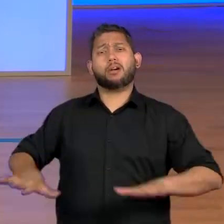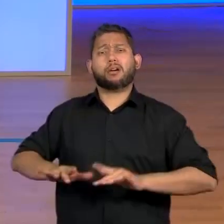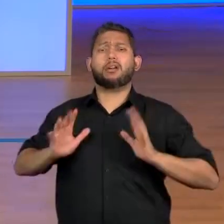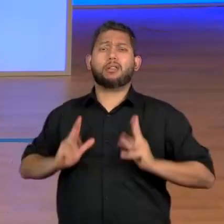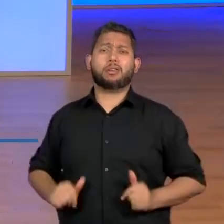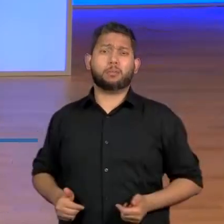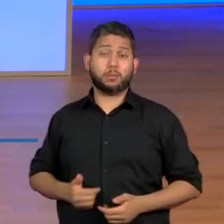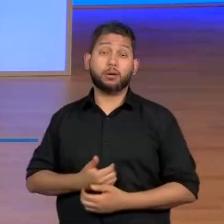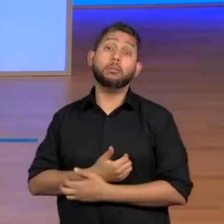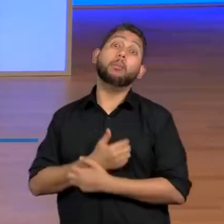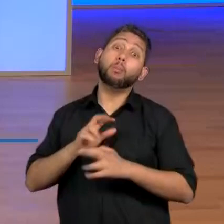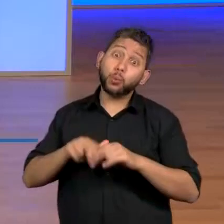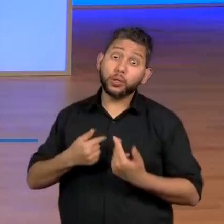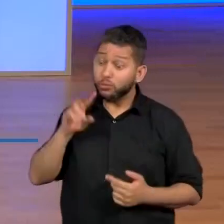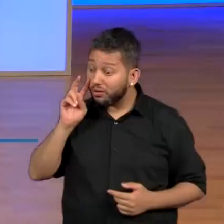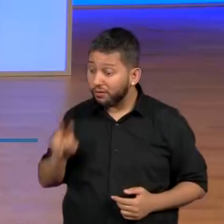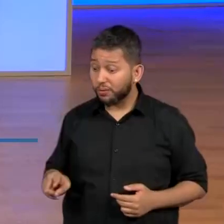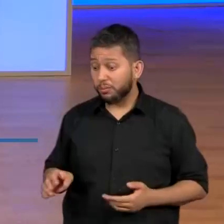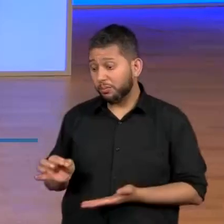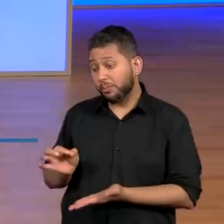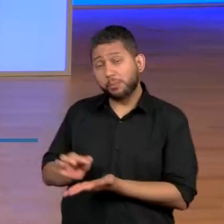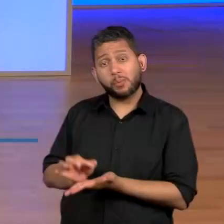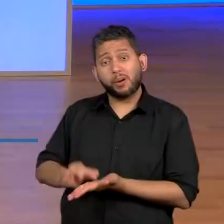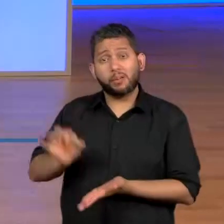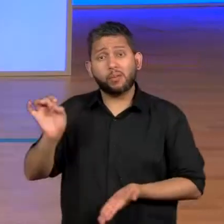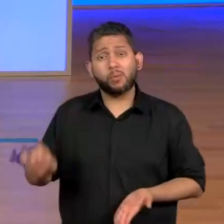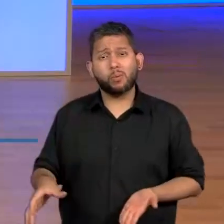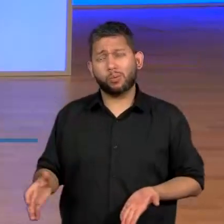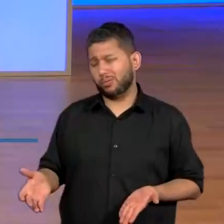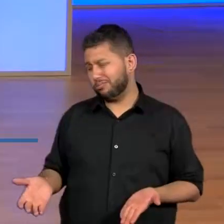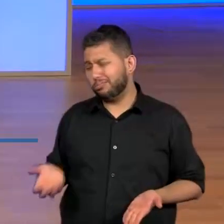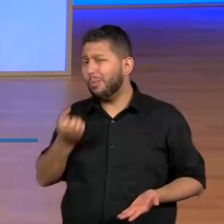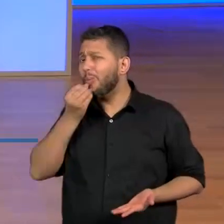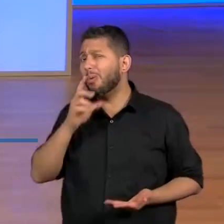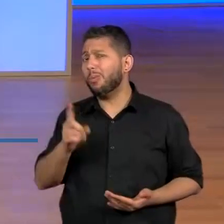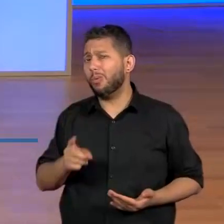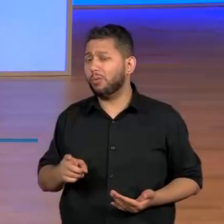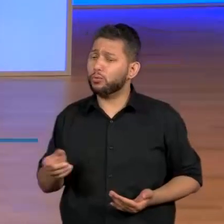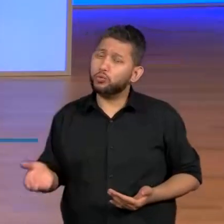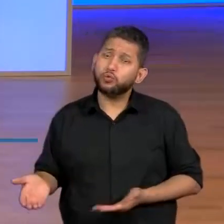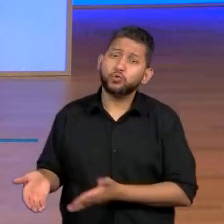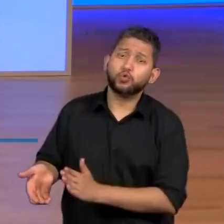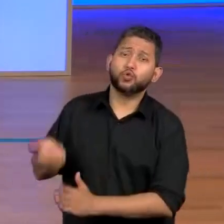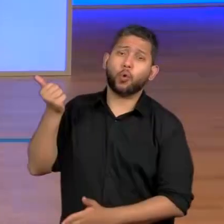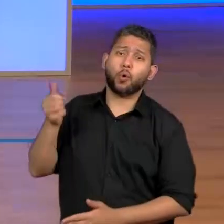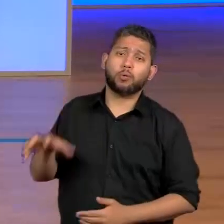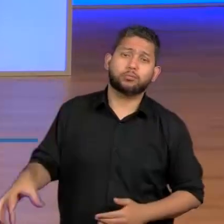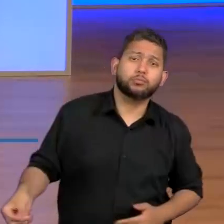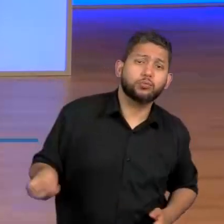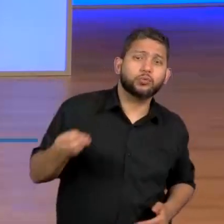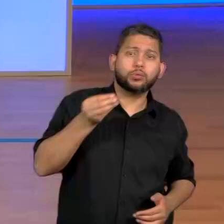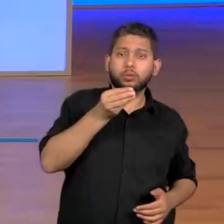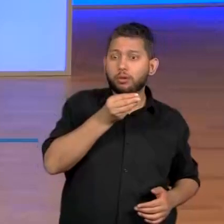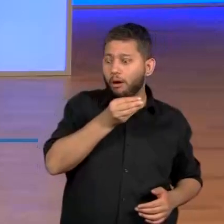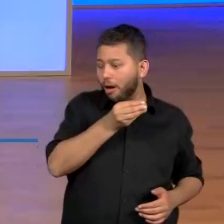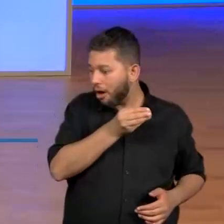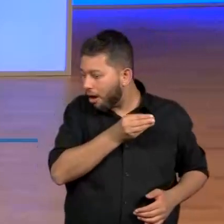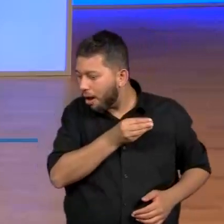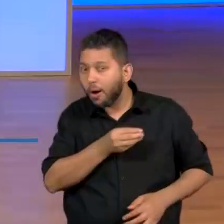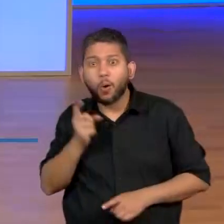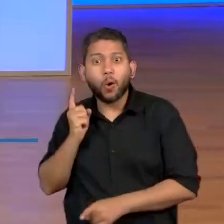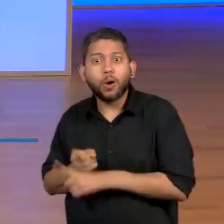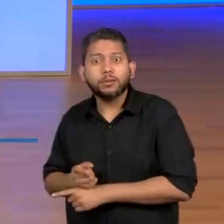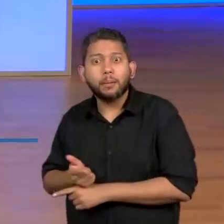ali mais limpinho. E por mais que a moeda não seja um lixo, não é o lugar de estar, né? Exatamente, então ele voltou para recolher aquela moeda